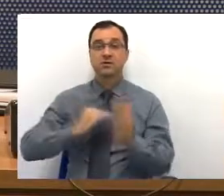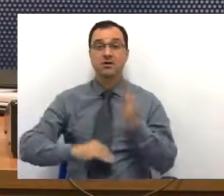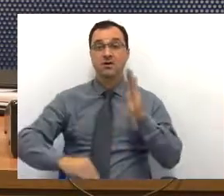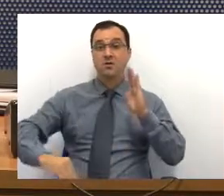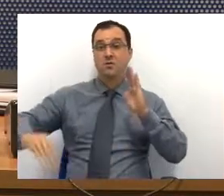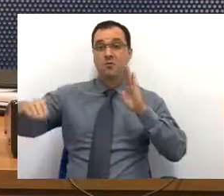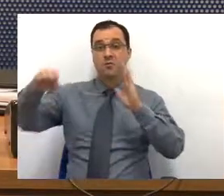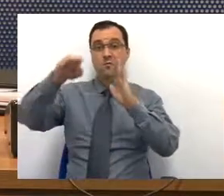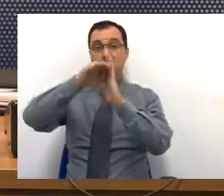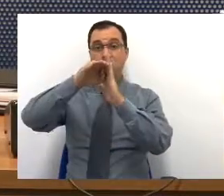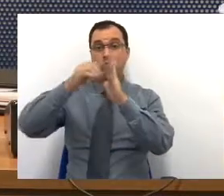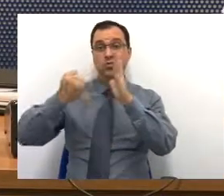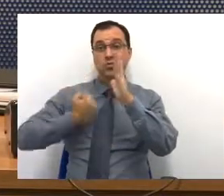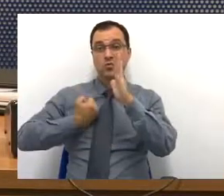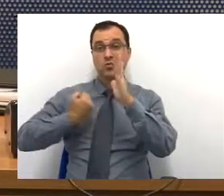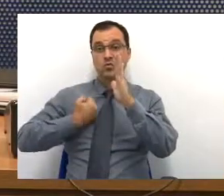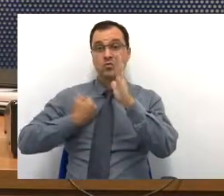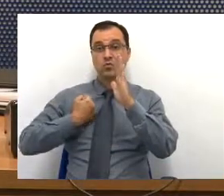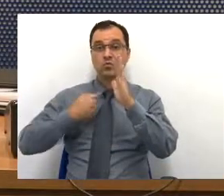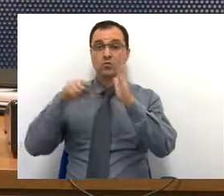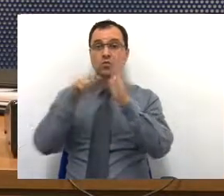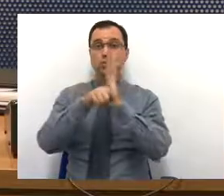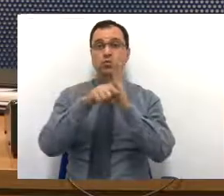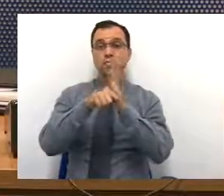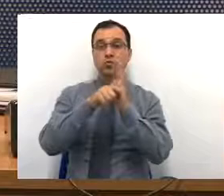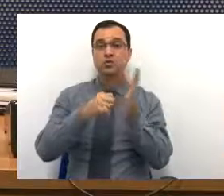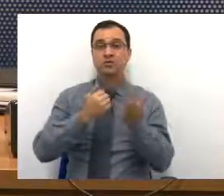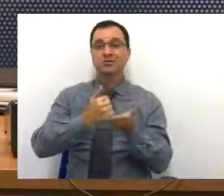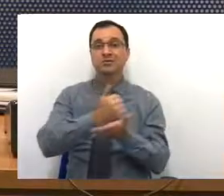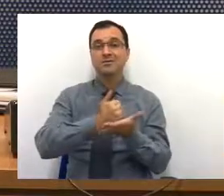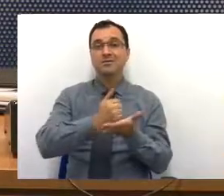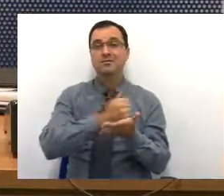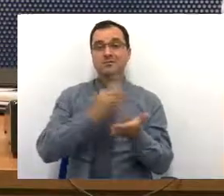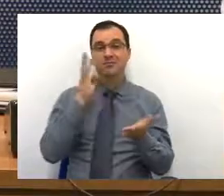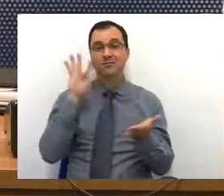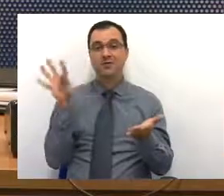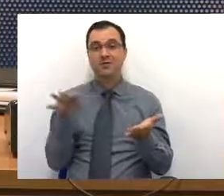muito o número de consultas na atenção básica, então,